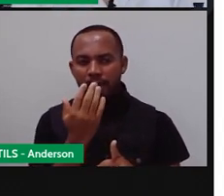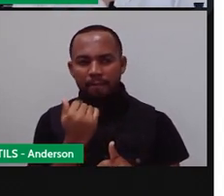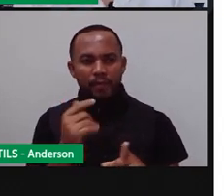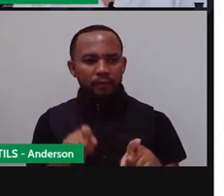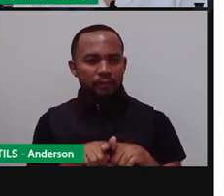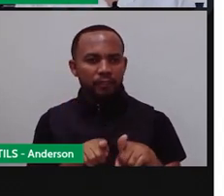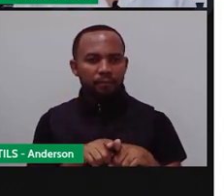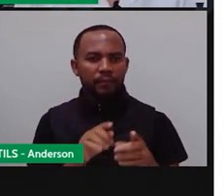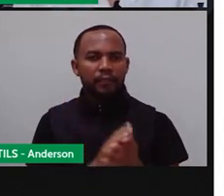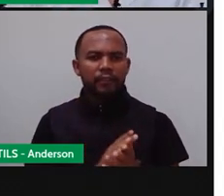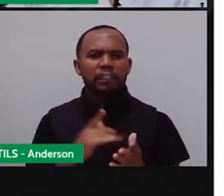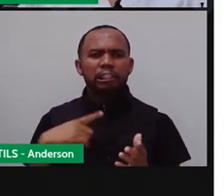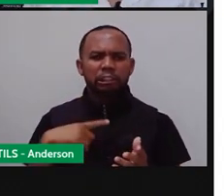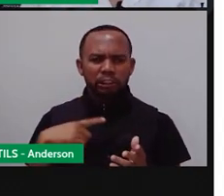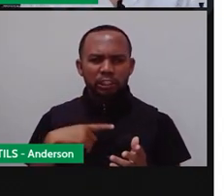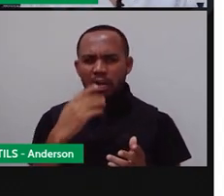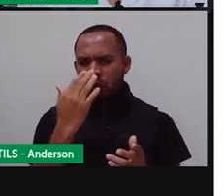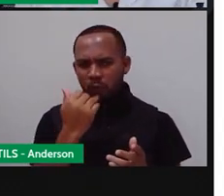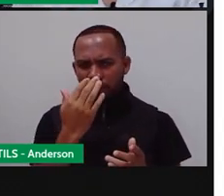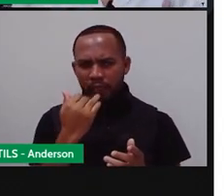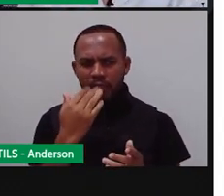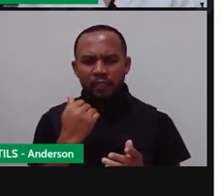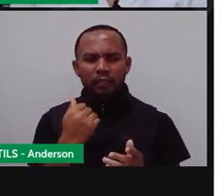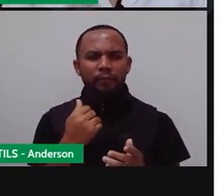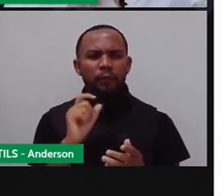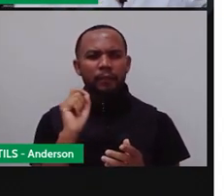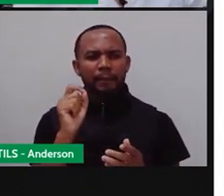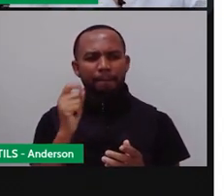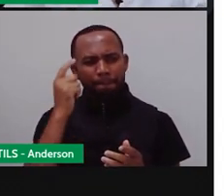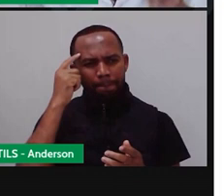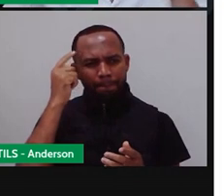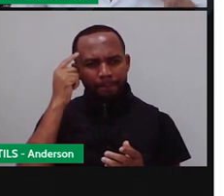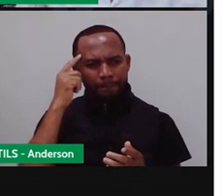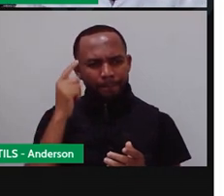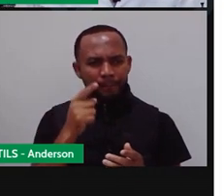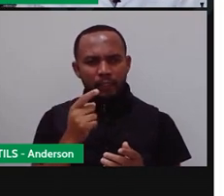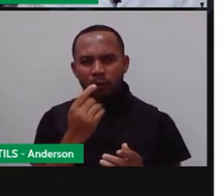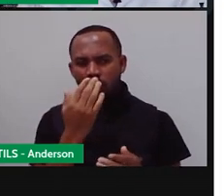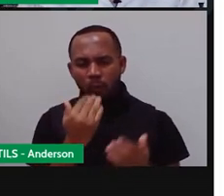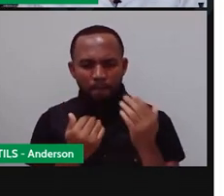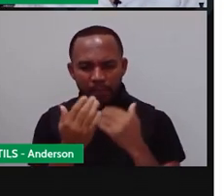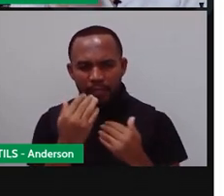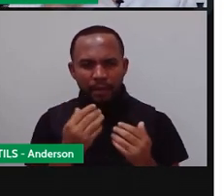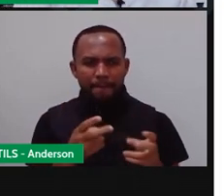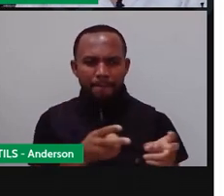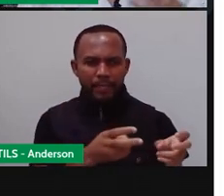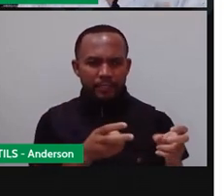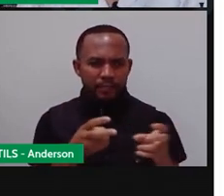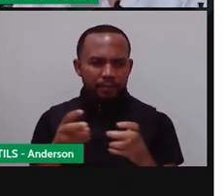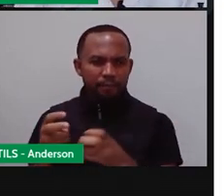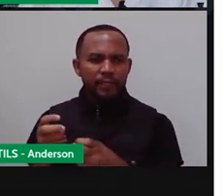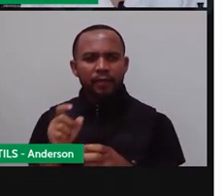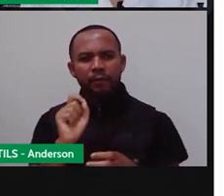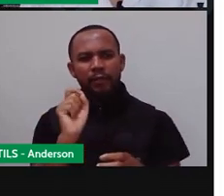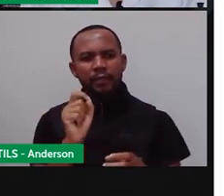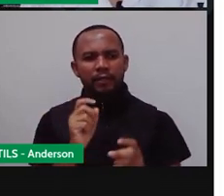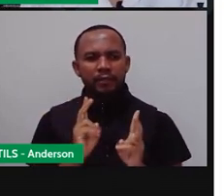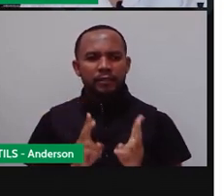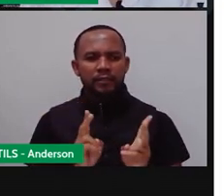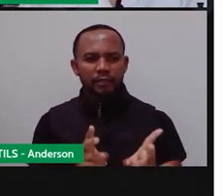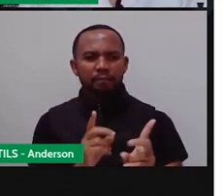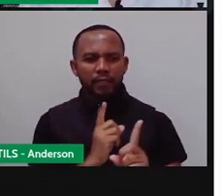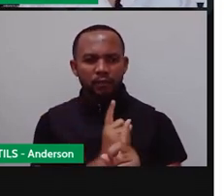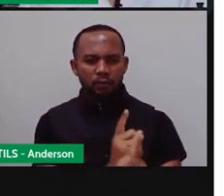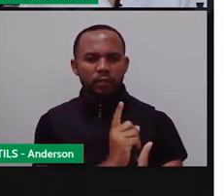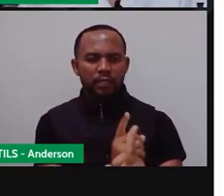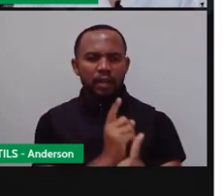tinha comida. Então, eles iam lá, se aproximavam, comiam e iam comer. E percebiam que sempre encontravam alimento naquele local.